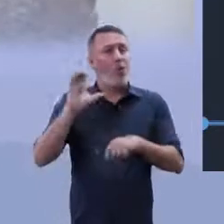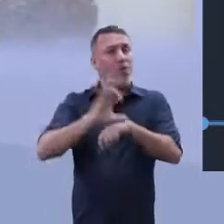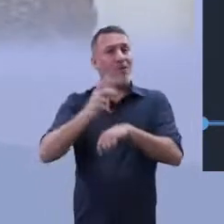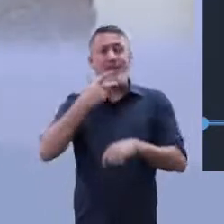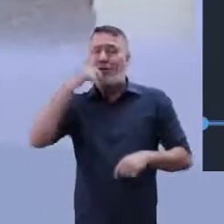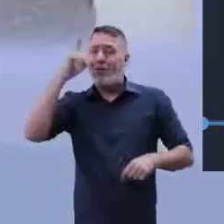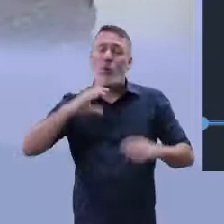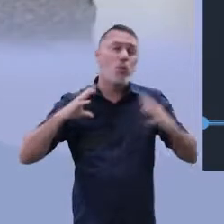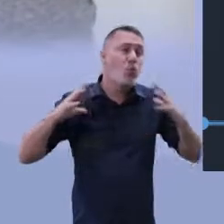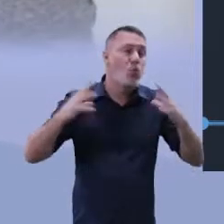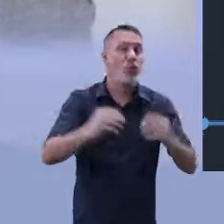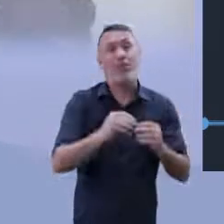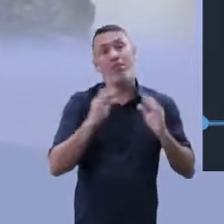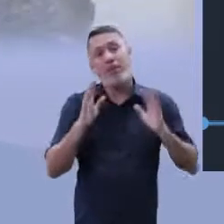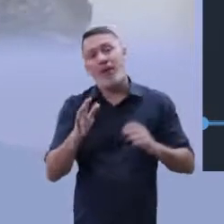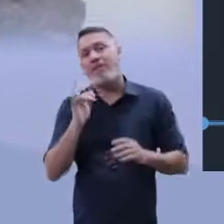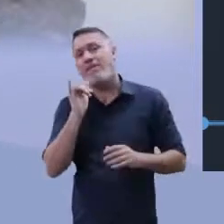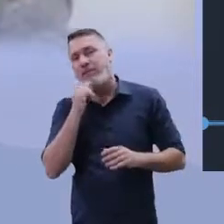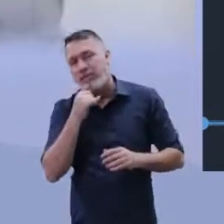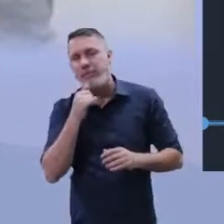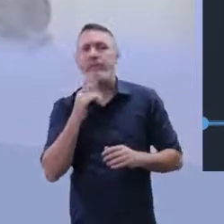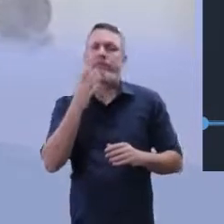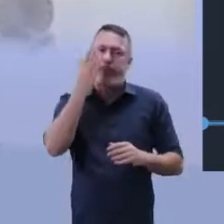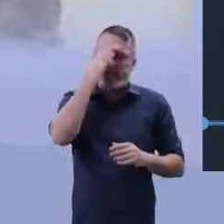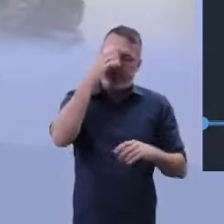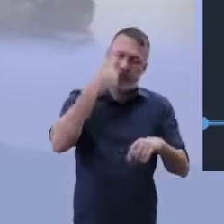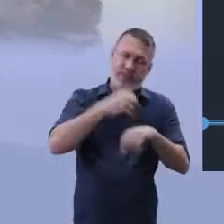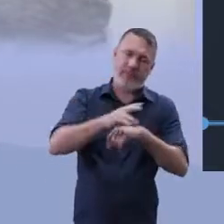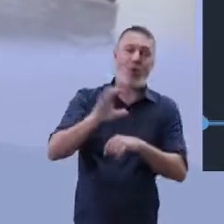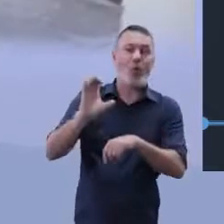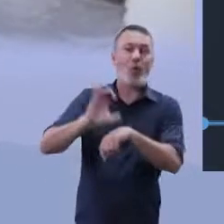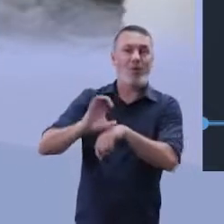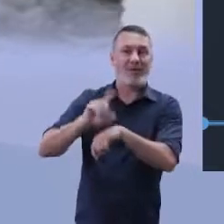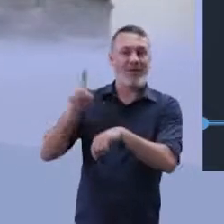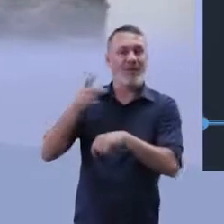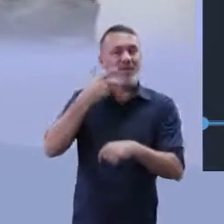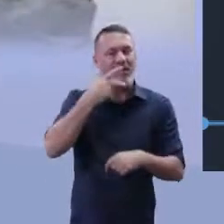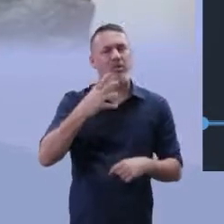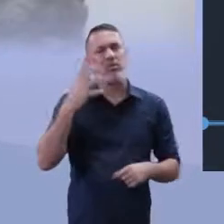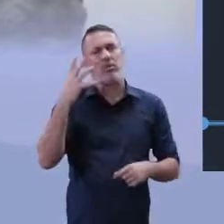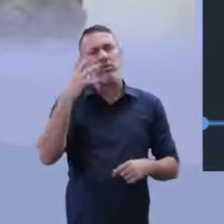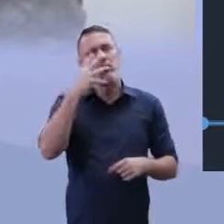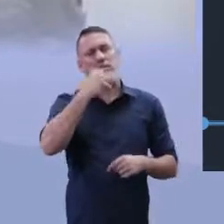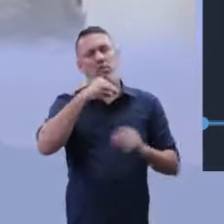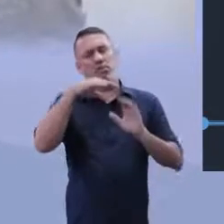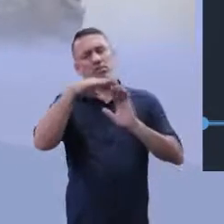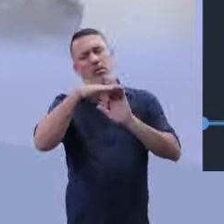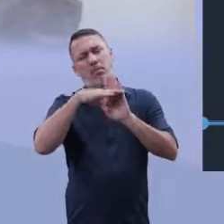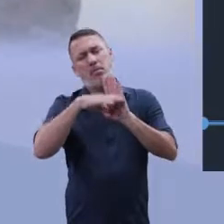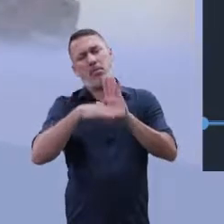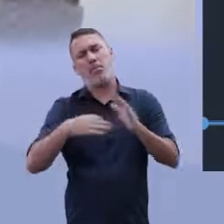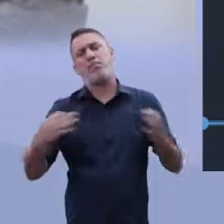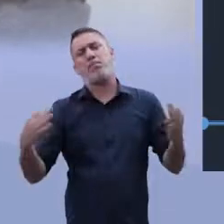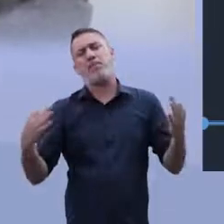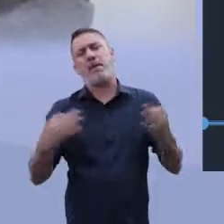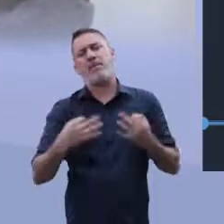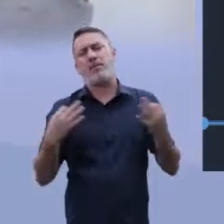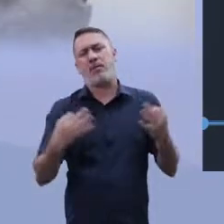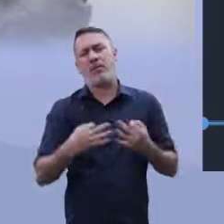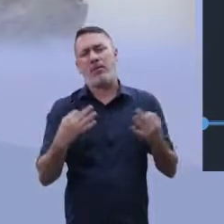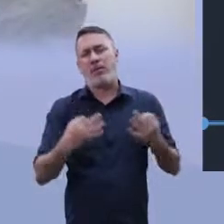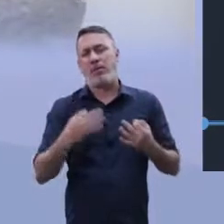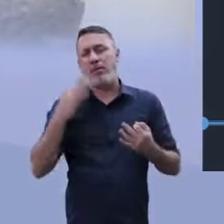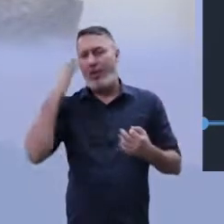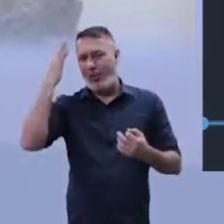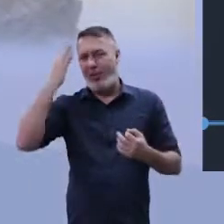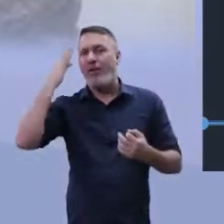eu tenho o direito a tudo. Mas, infelizmente, volto a dizer, na teoria, meu aluno, é perfeito. Minha